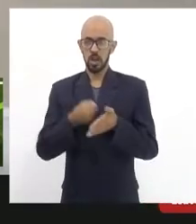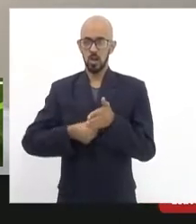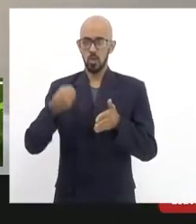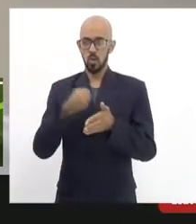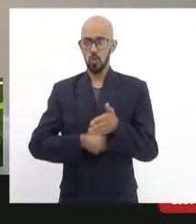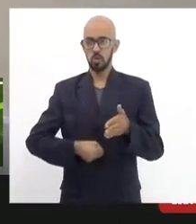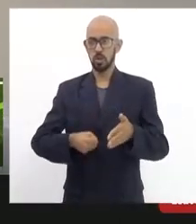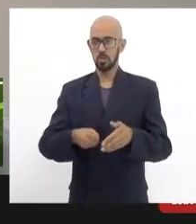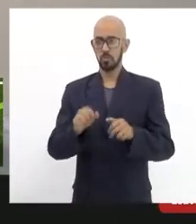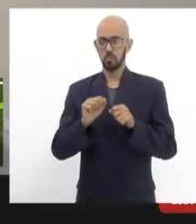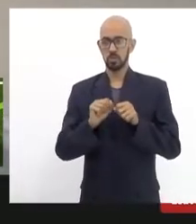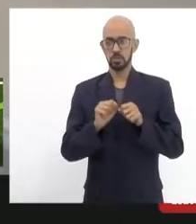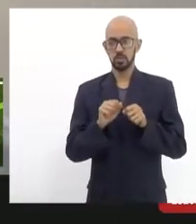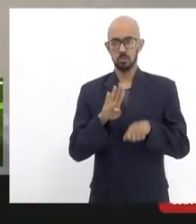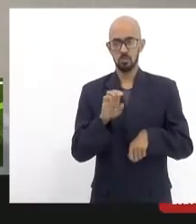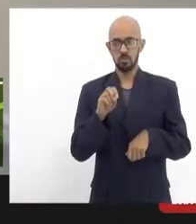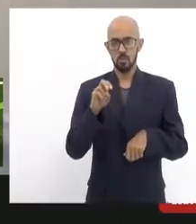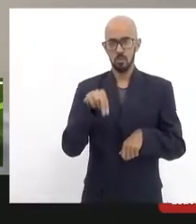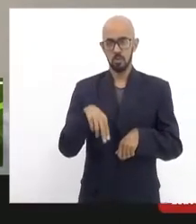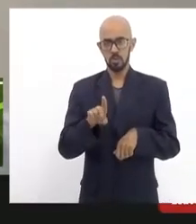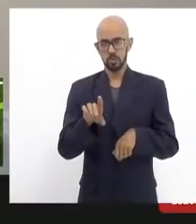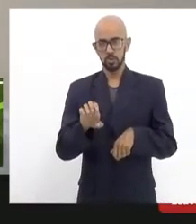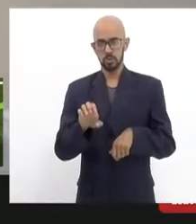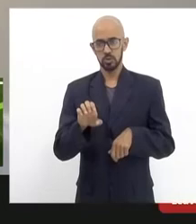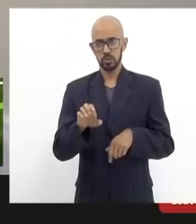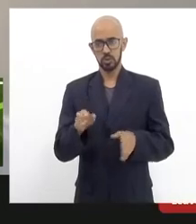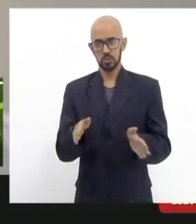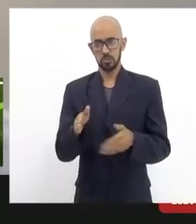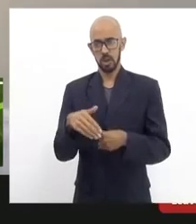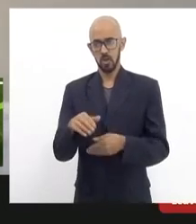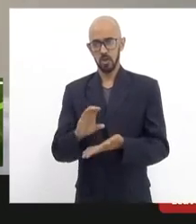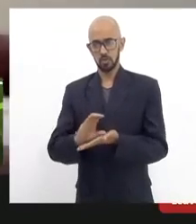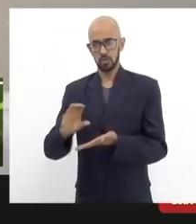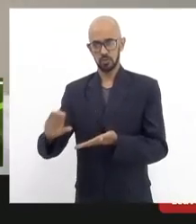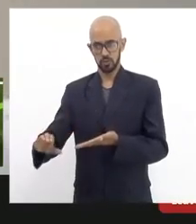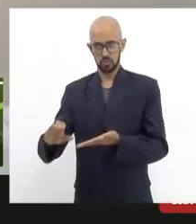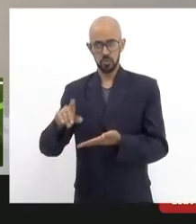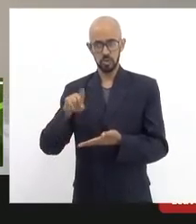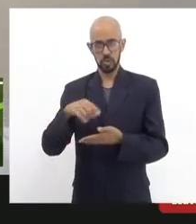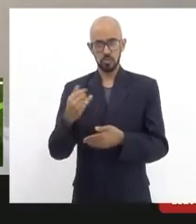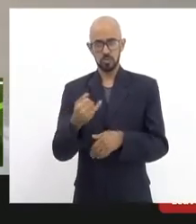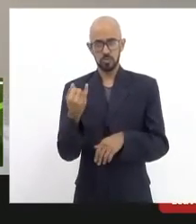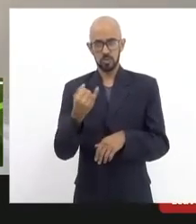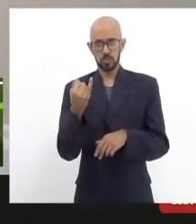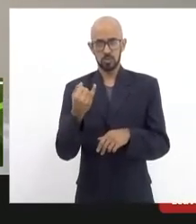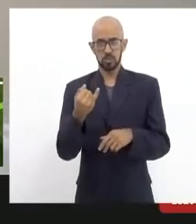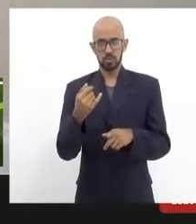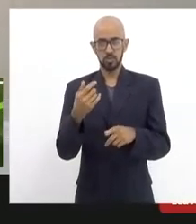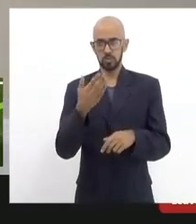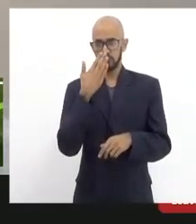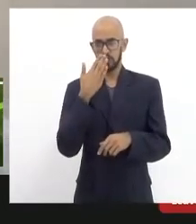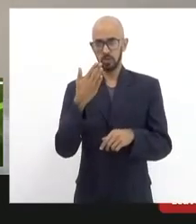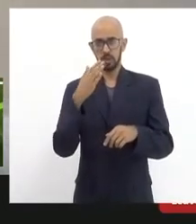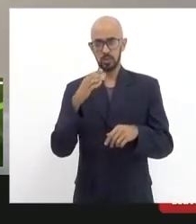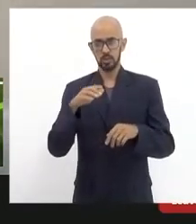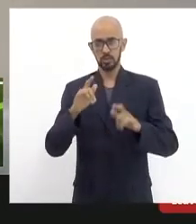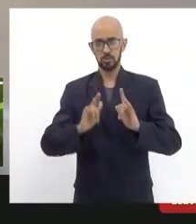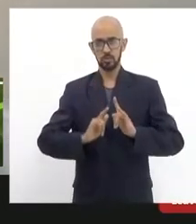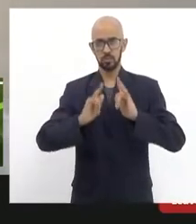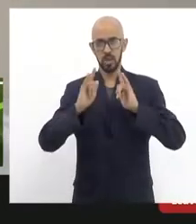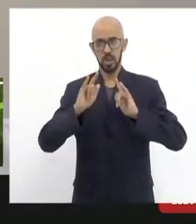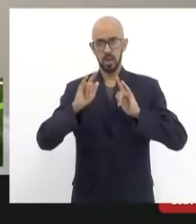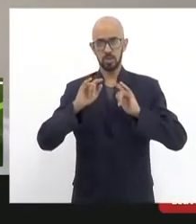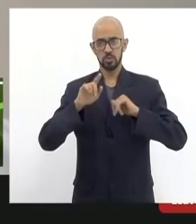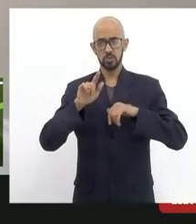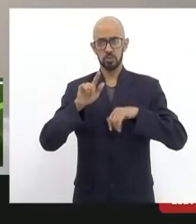Tereza dentro desse pacote de investimentos então eu acho que é muito importante também uma mobilização na frente do Palácio Conavalo por fim cumprimentar